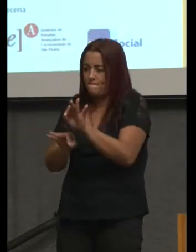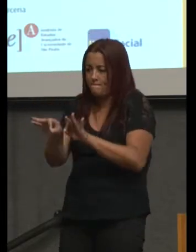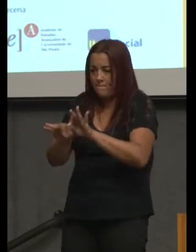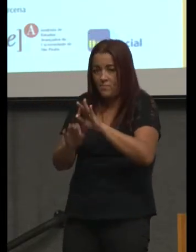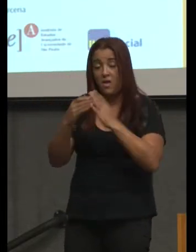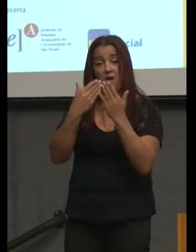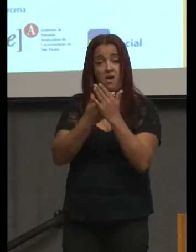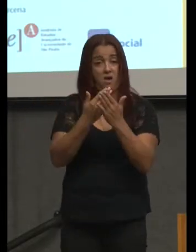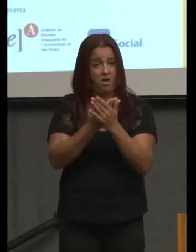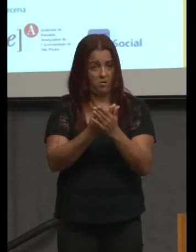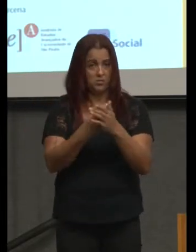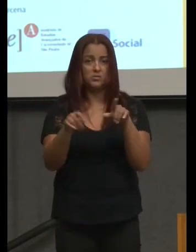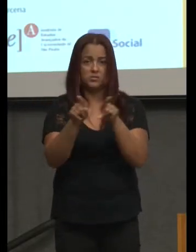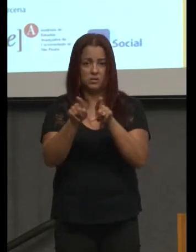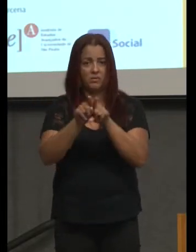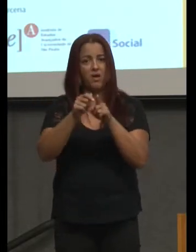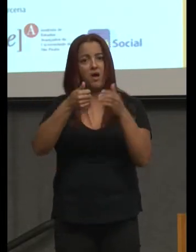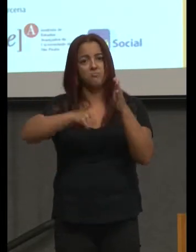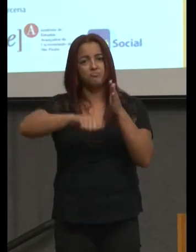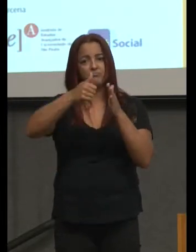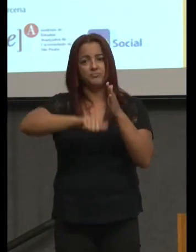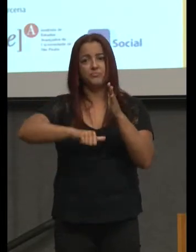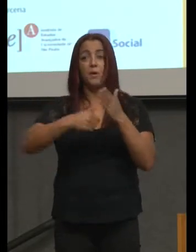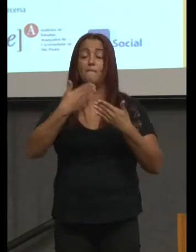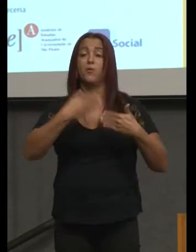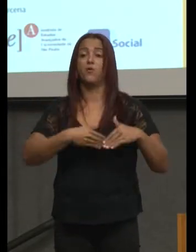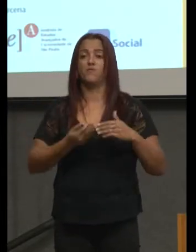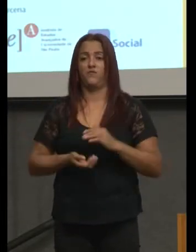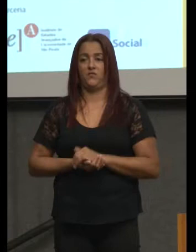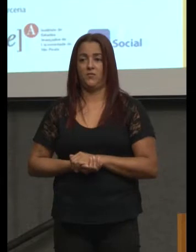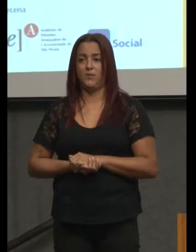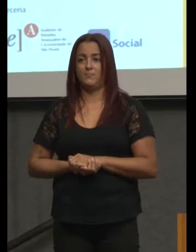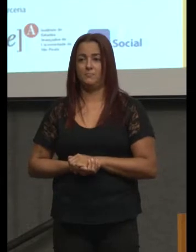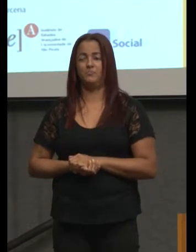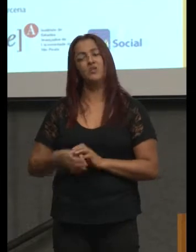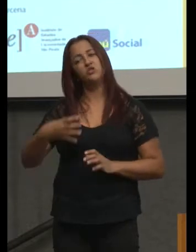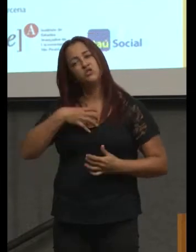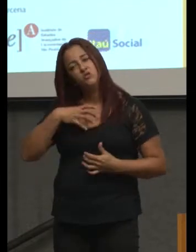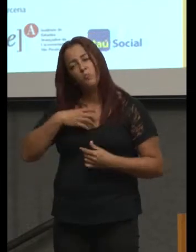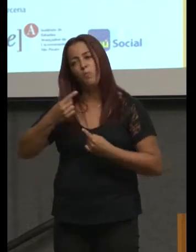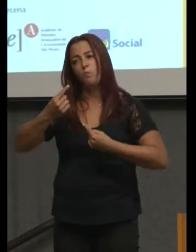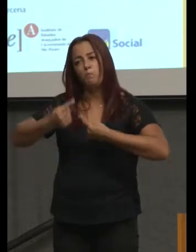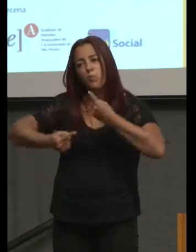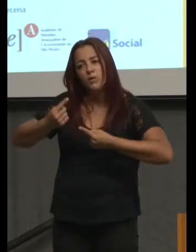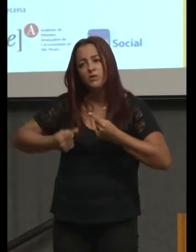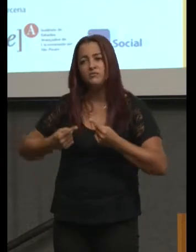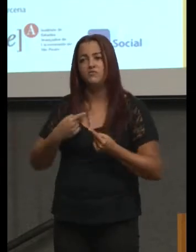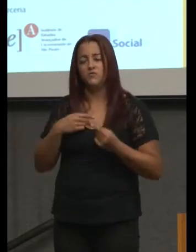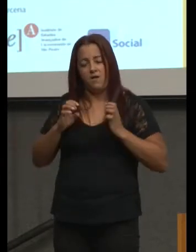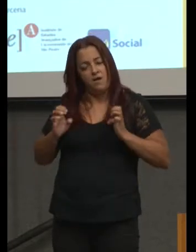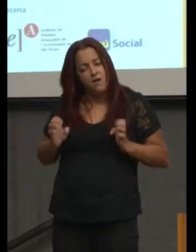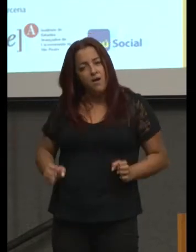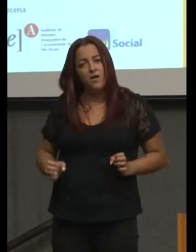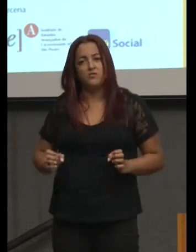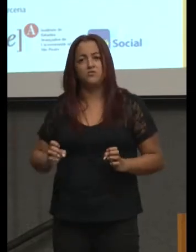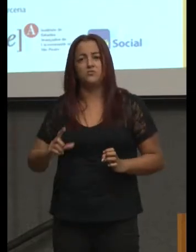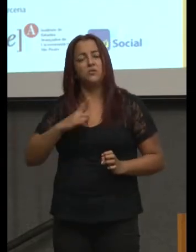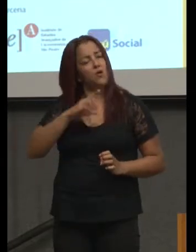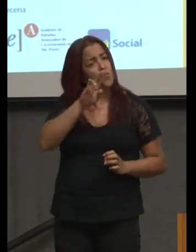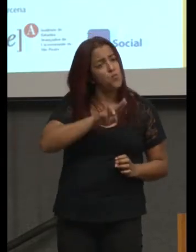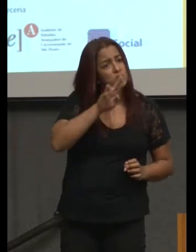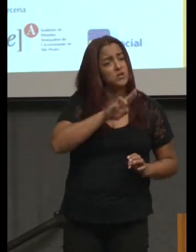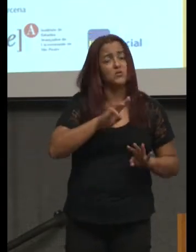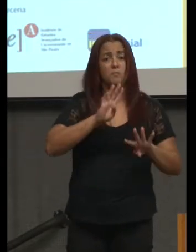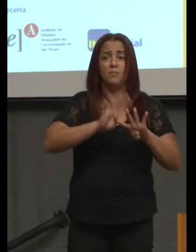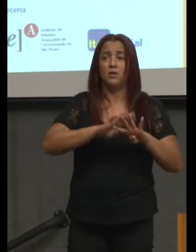em que elementos de natureza política, de natureza ética sejam presentes usando matemática numa